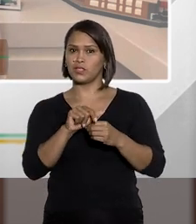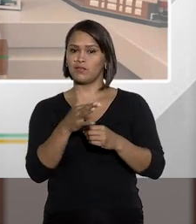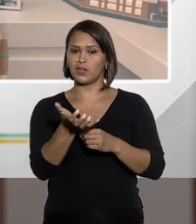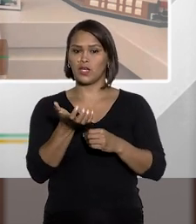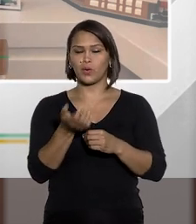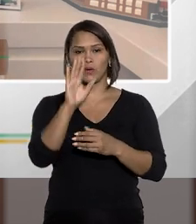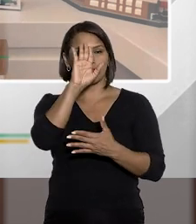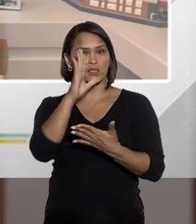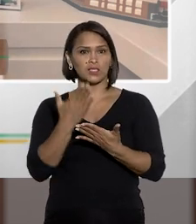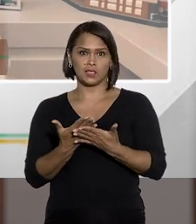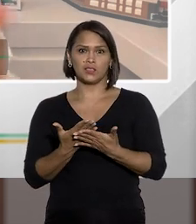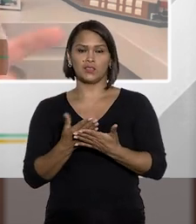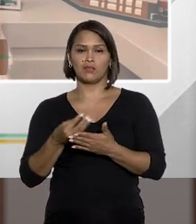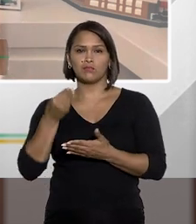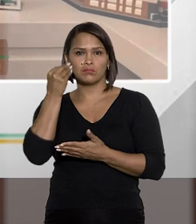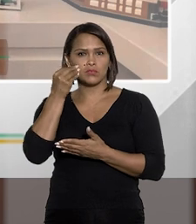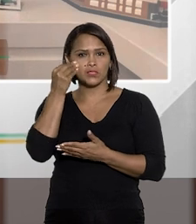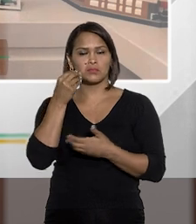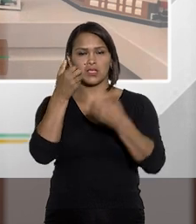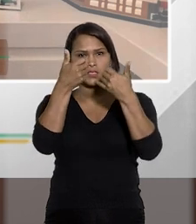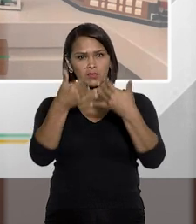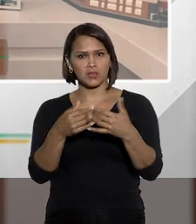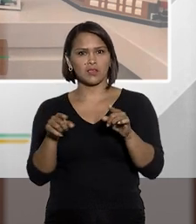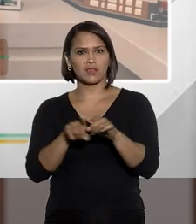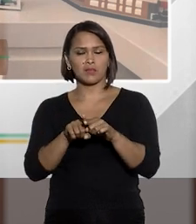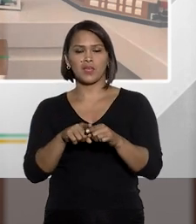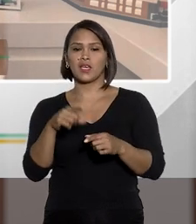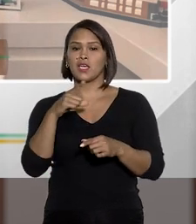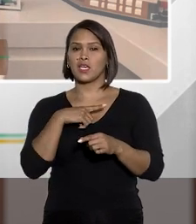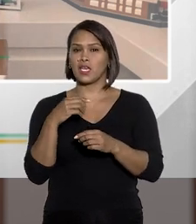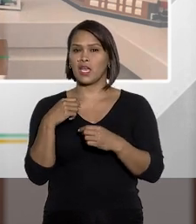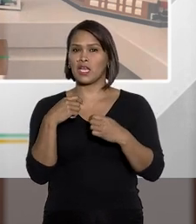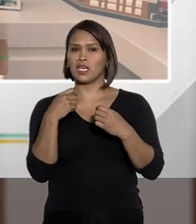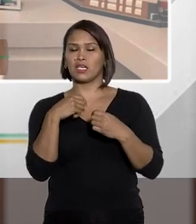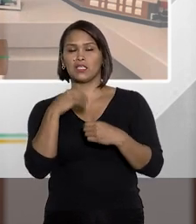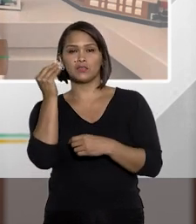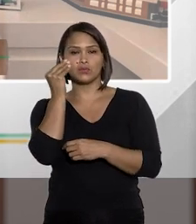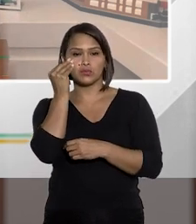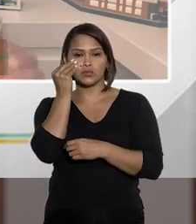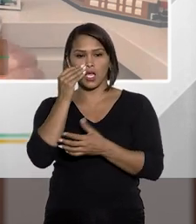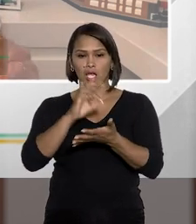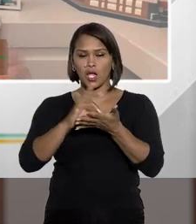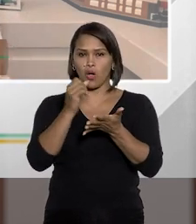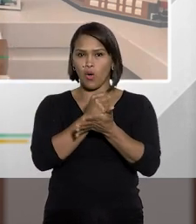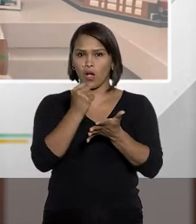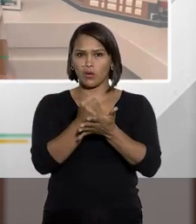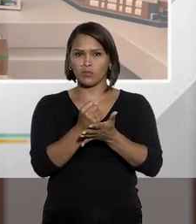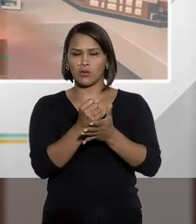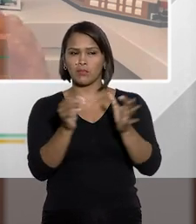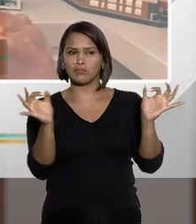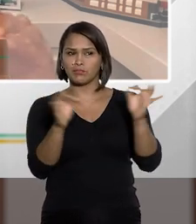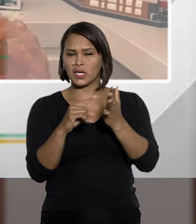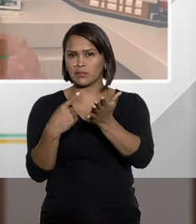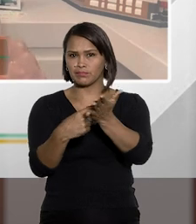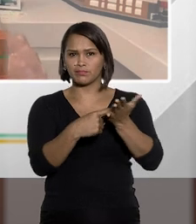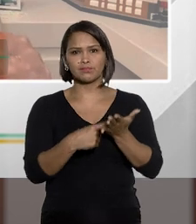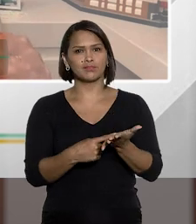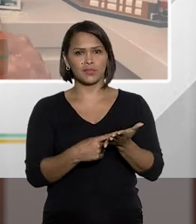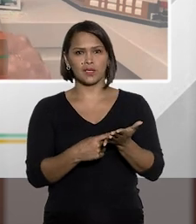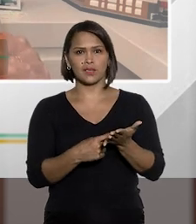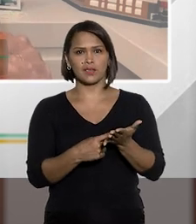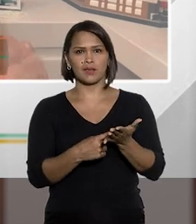eu quero crer, e a experiência nos diz, que geralmente ele tenta fazer um acordo para acabar com essa